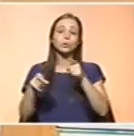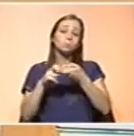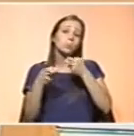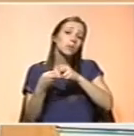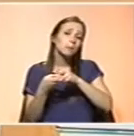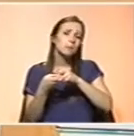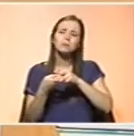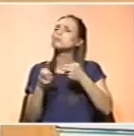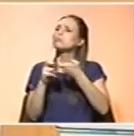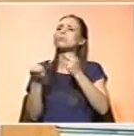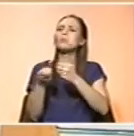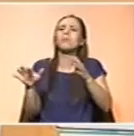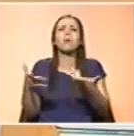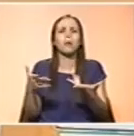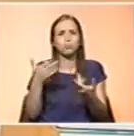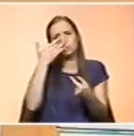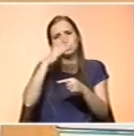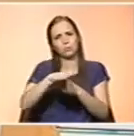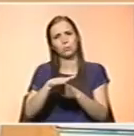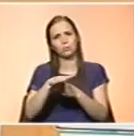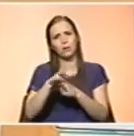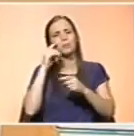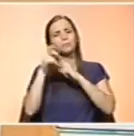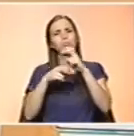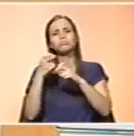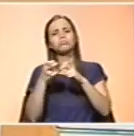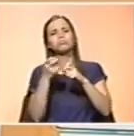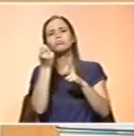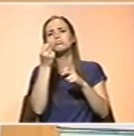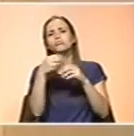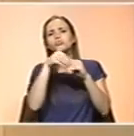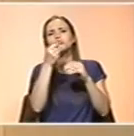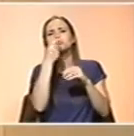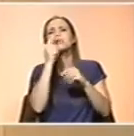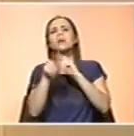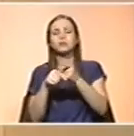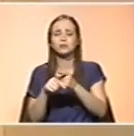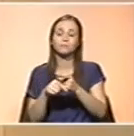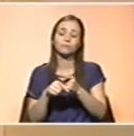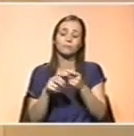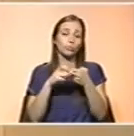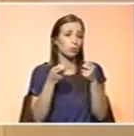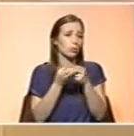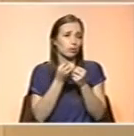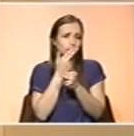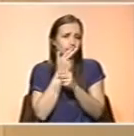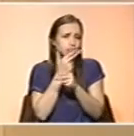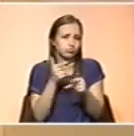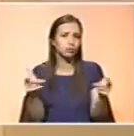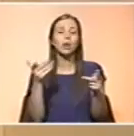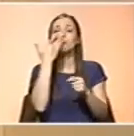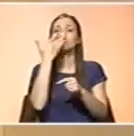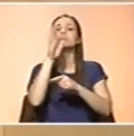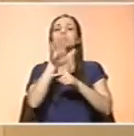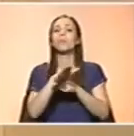mas que tipo de problemas? É que as pessoas vão à procura de suplementos. Vários tipos de problemas. Por exemplo, problemas